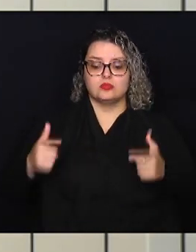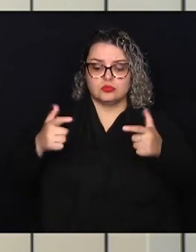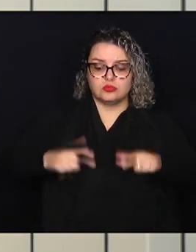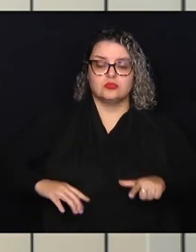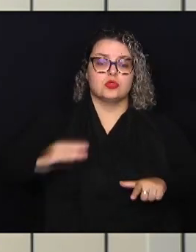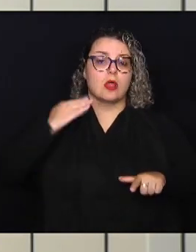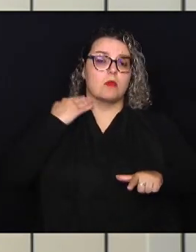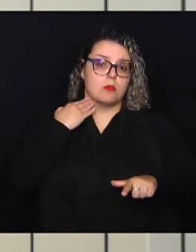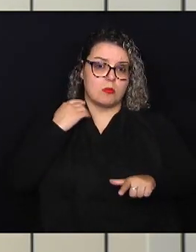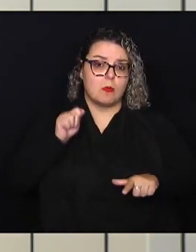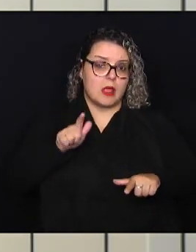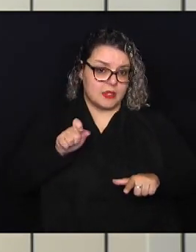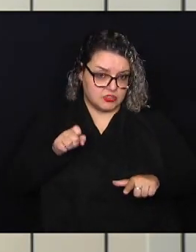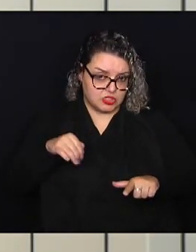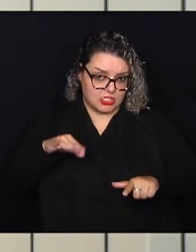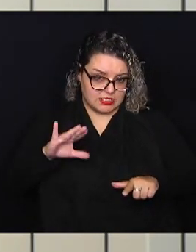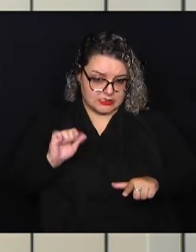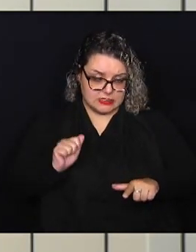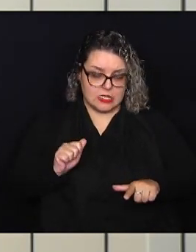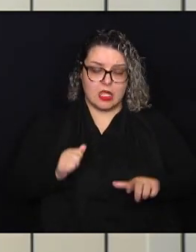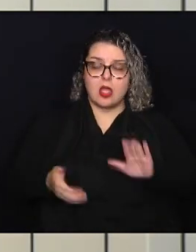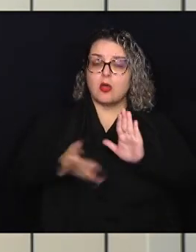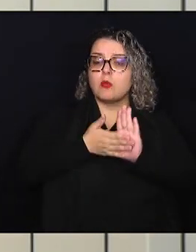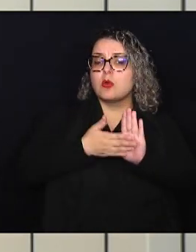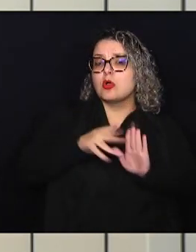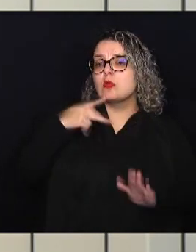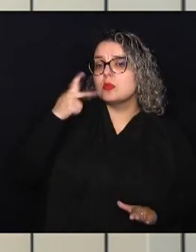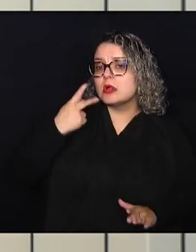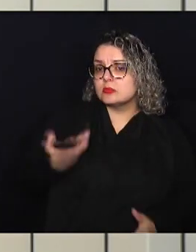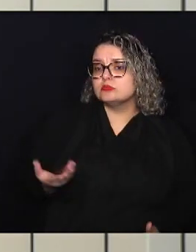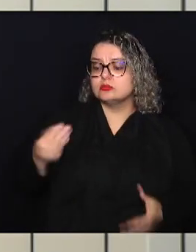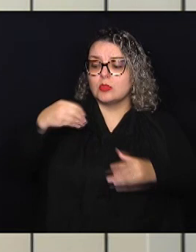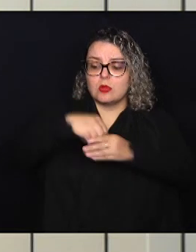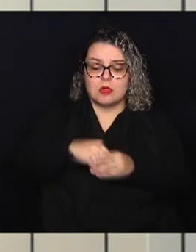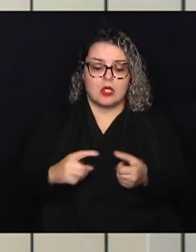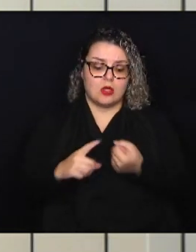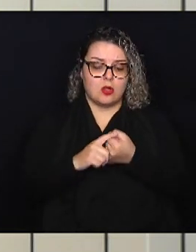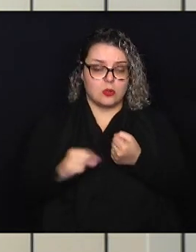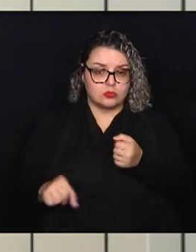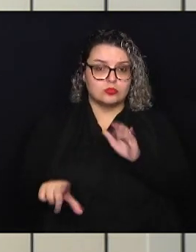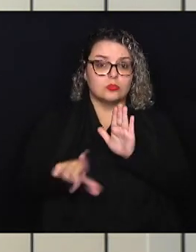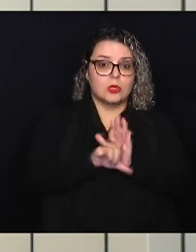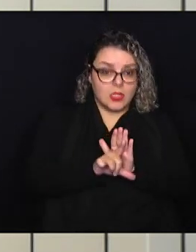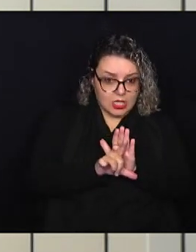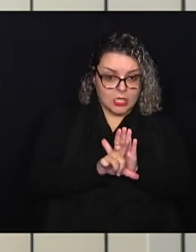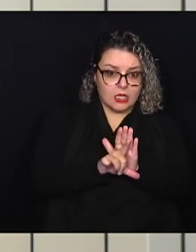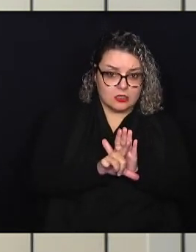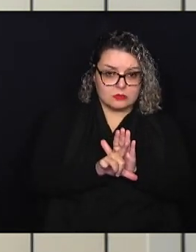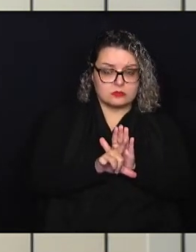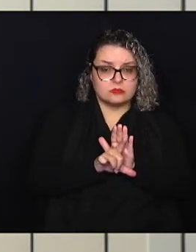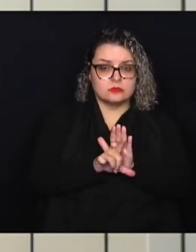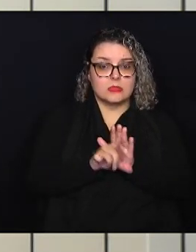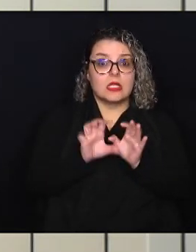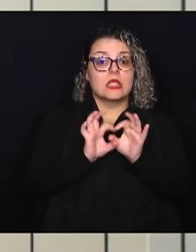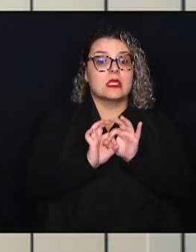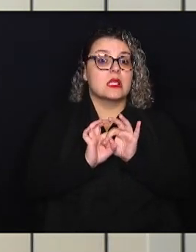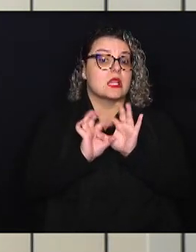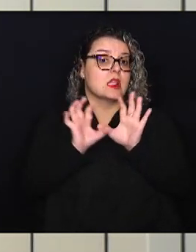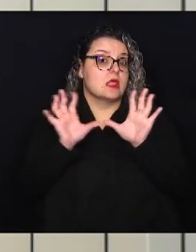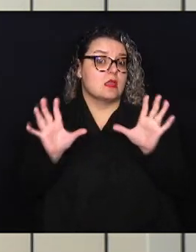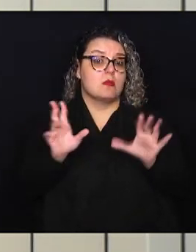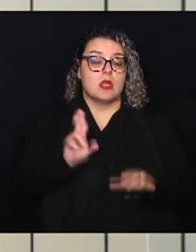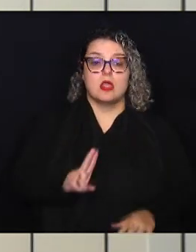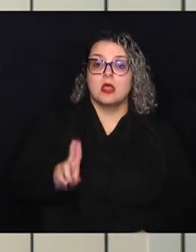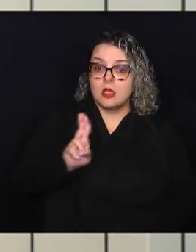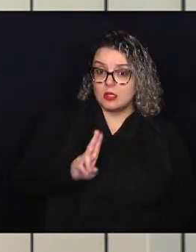bancárias. A proposta do parlamentar insere um artigo na legislação que autoriza o uso